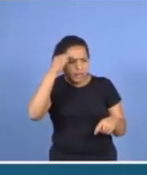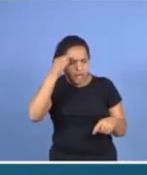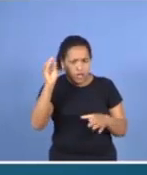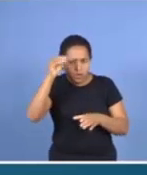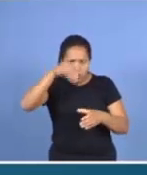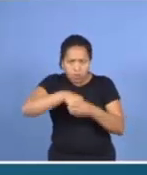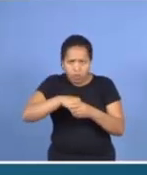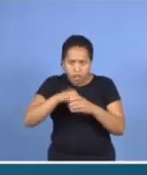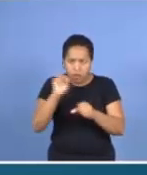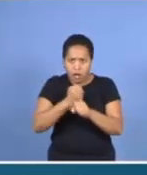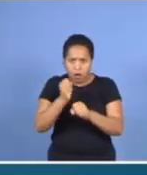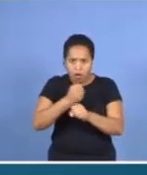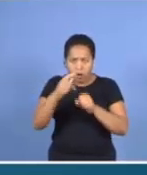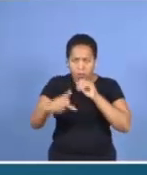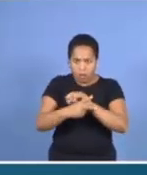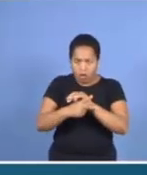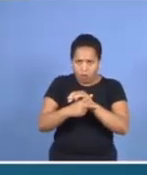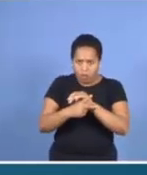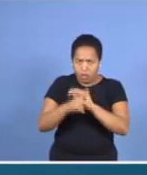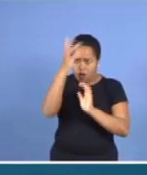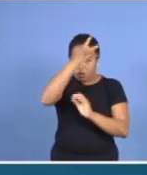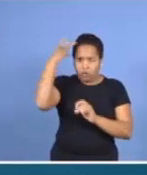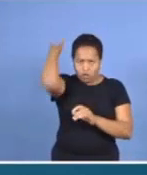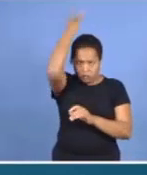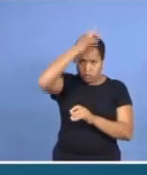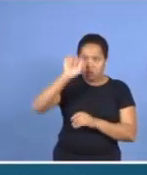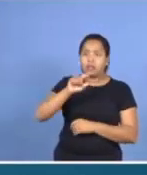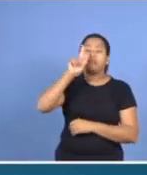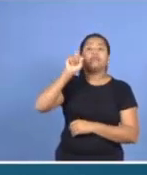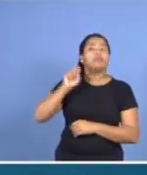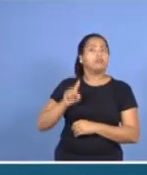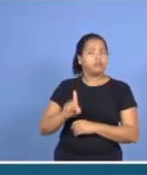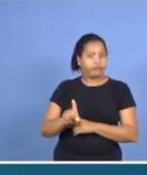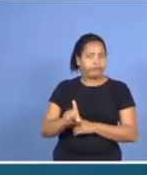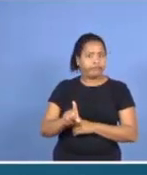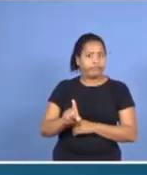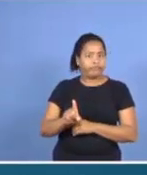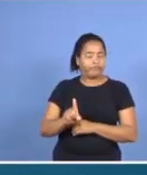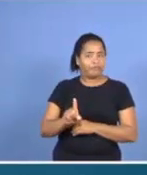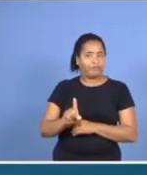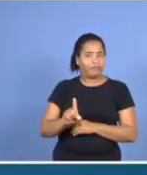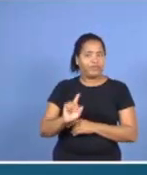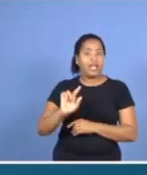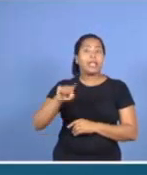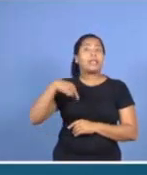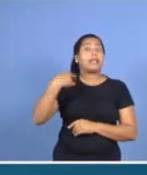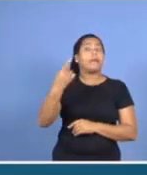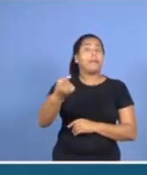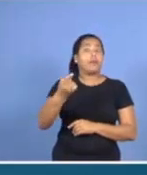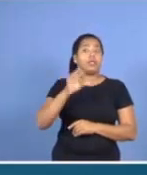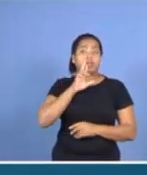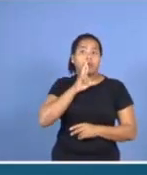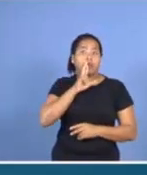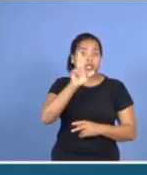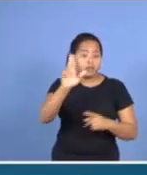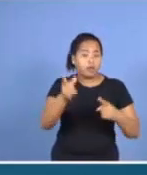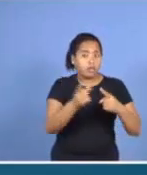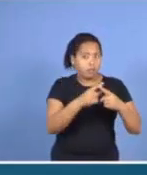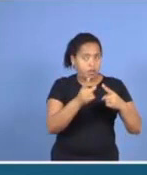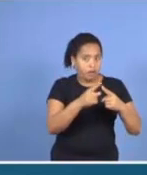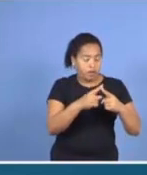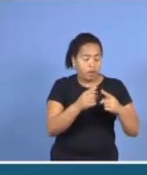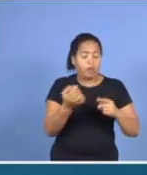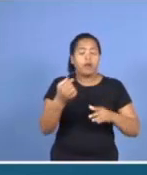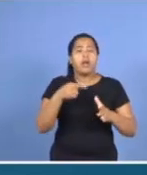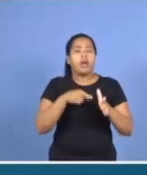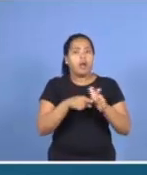Espírito Santo? Então, essa aí é uma colocação depois que nós respondermos a primeira pergunta. Então, a primeira